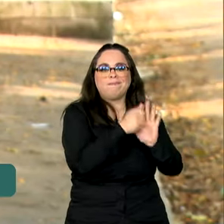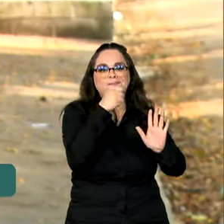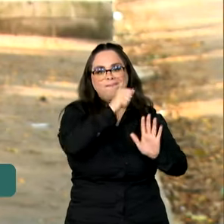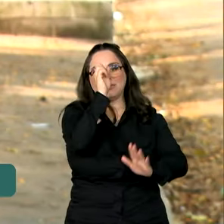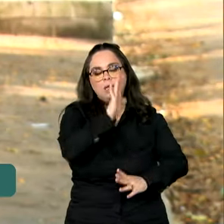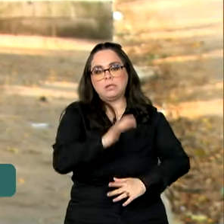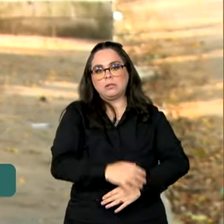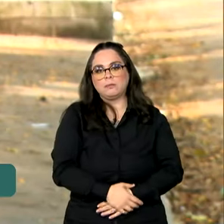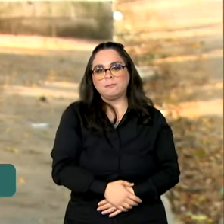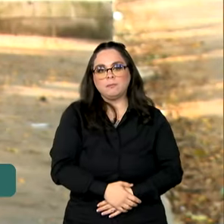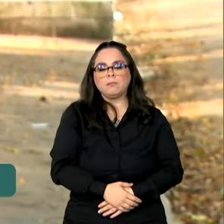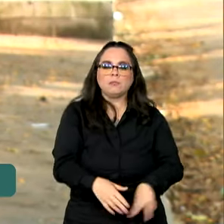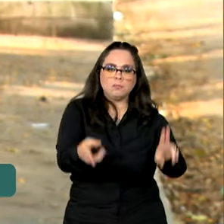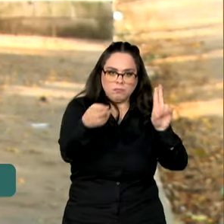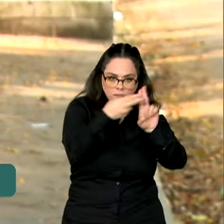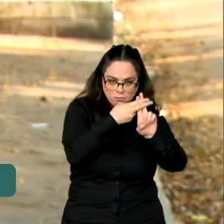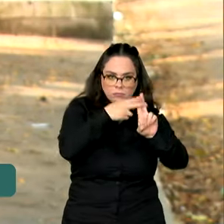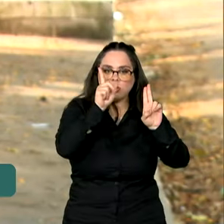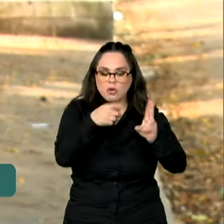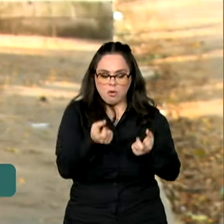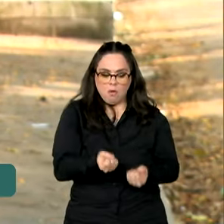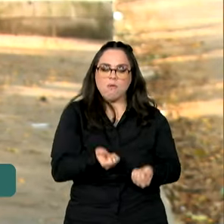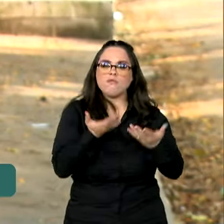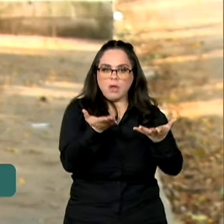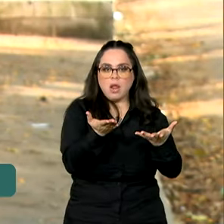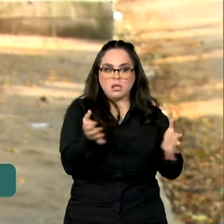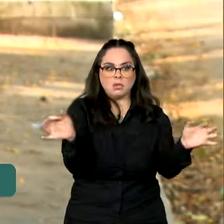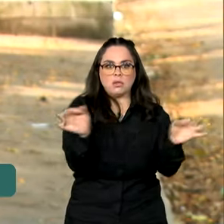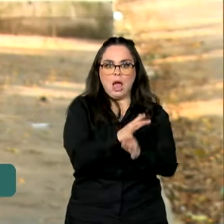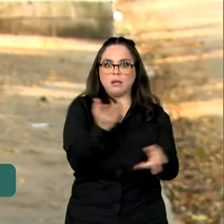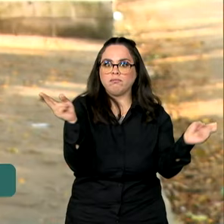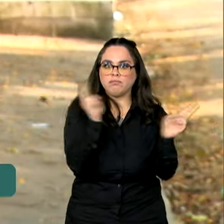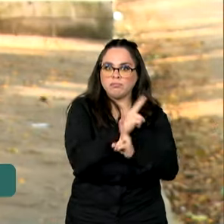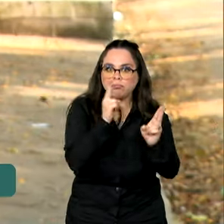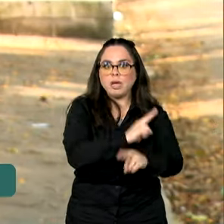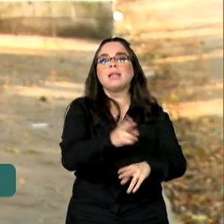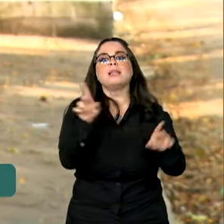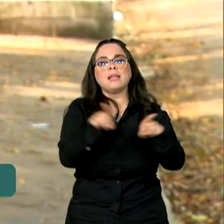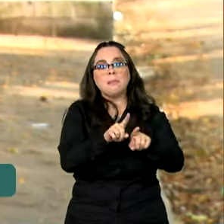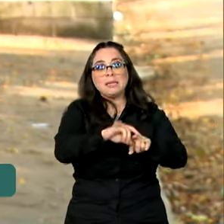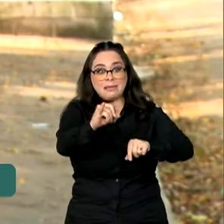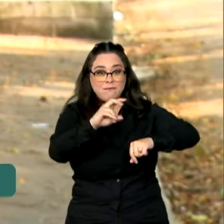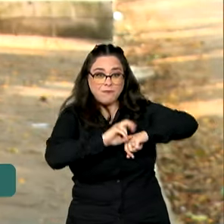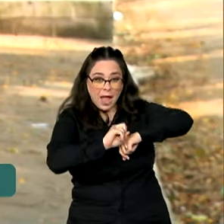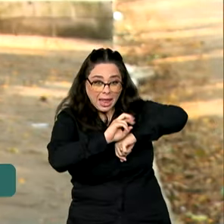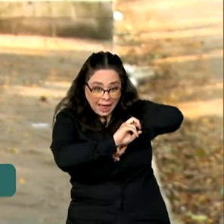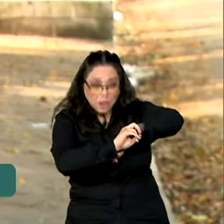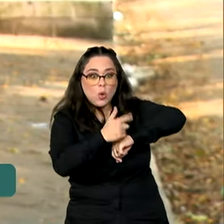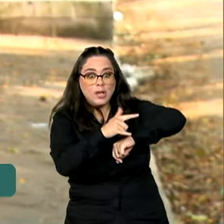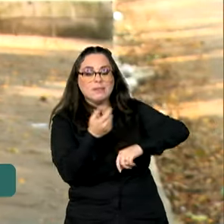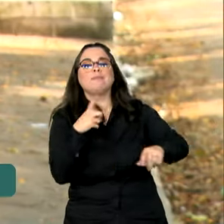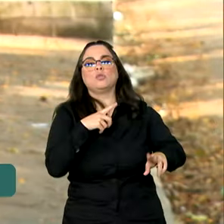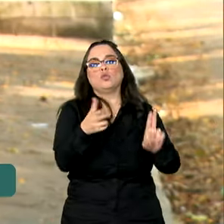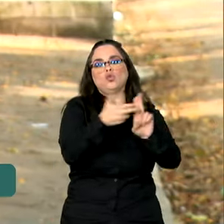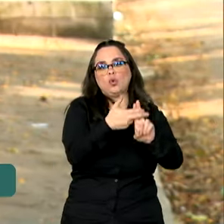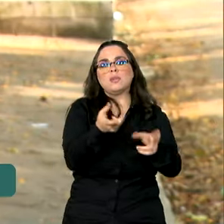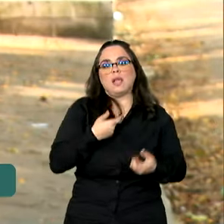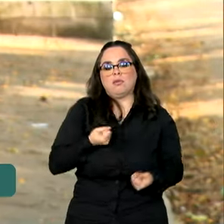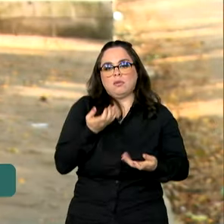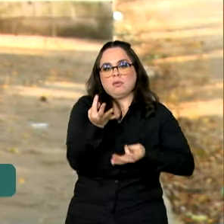O Sistema Único de Saúde oferece pronto atendimento e antiveneno disponíveis em hospitais de referência para